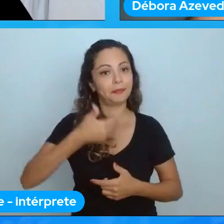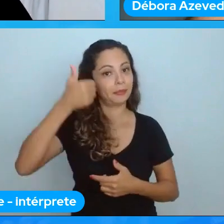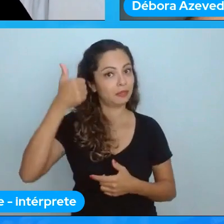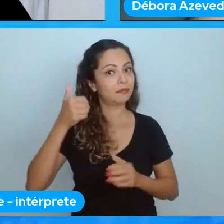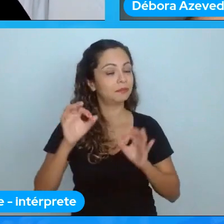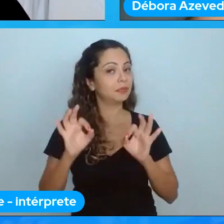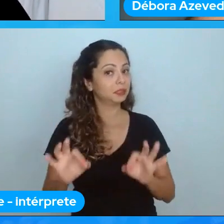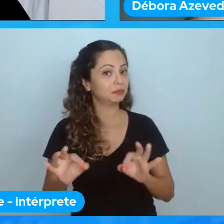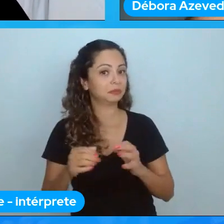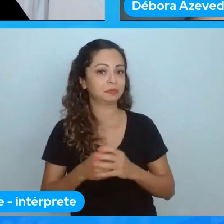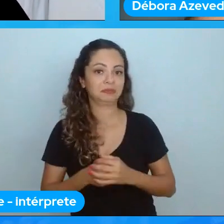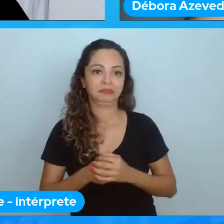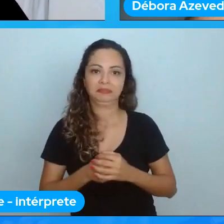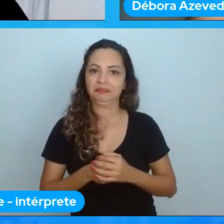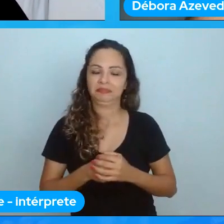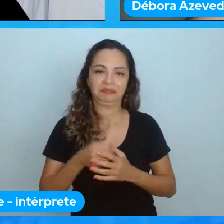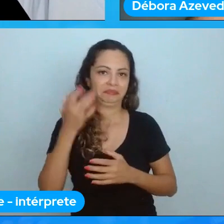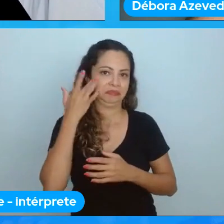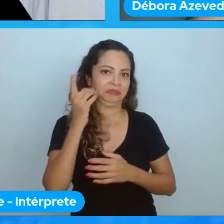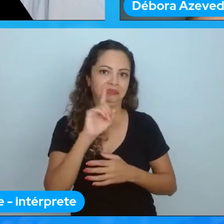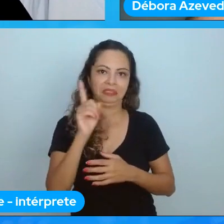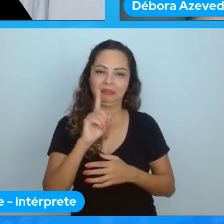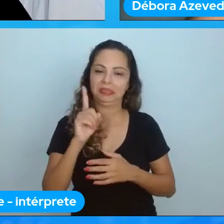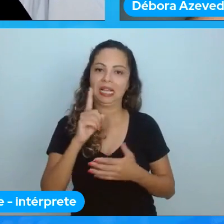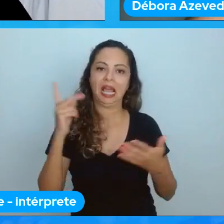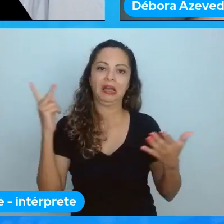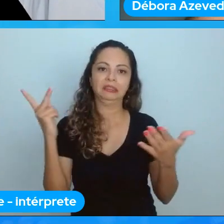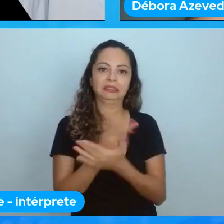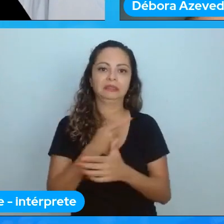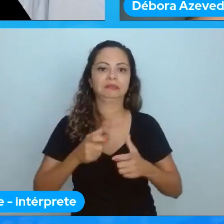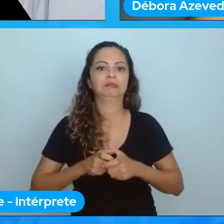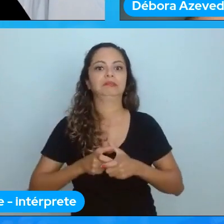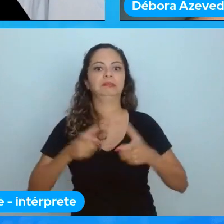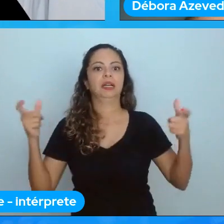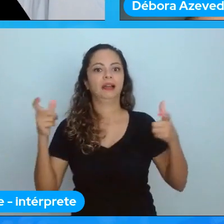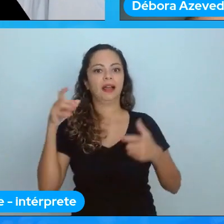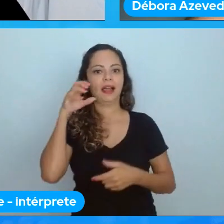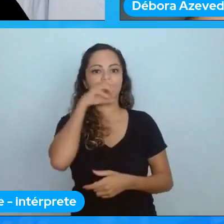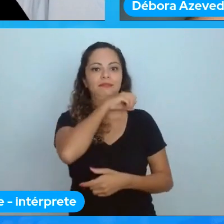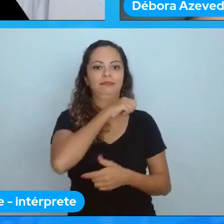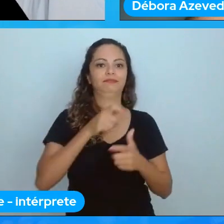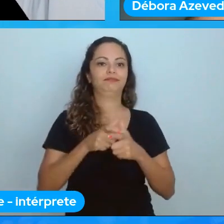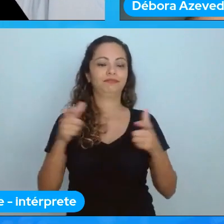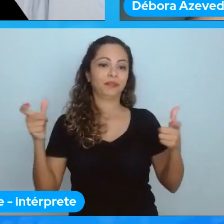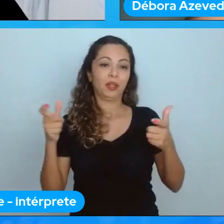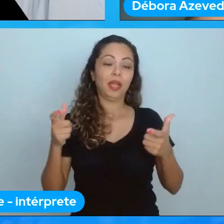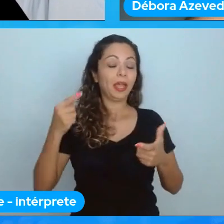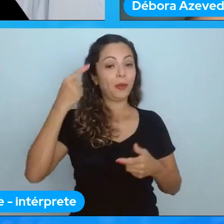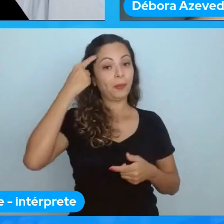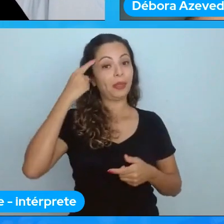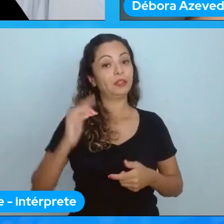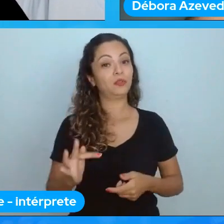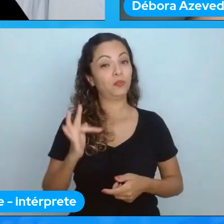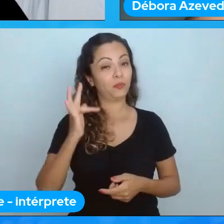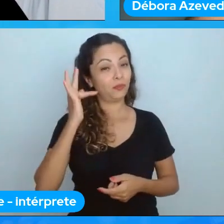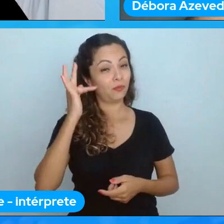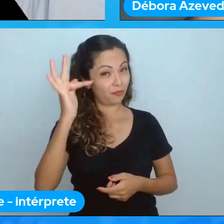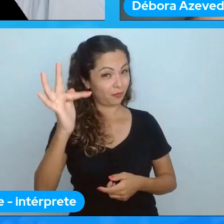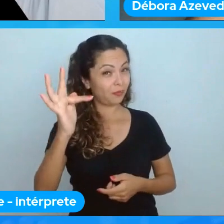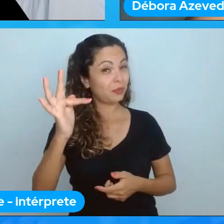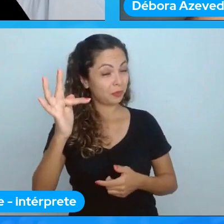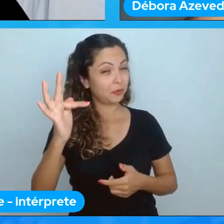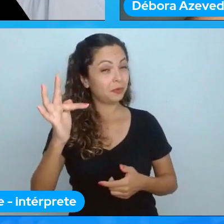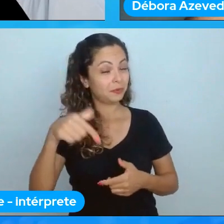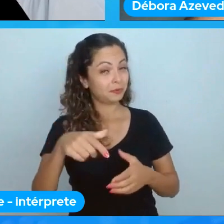fosse acontecer tão rápido de forma tão grande então eu acho que eu vejo o PyLadies no futuro muito maior do que é agora